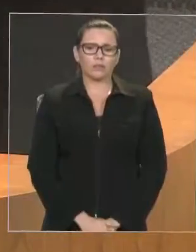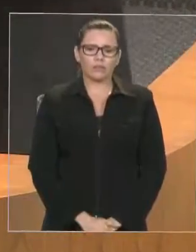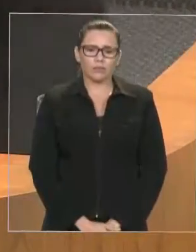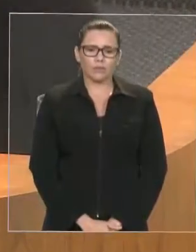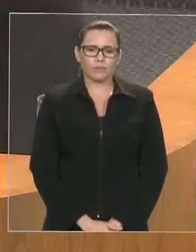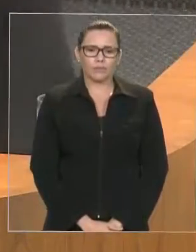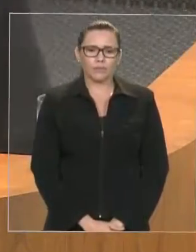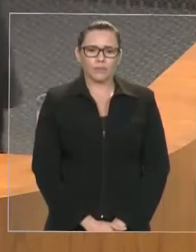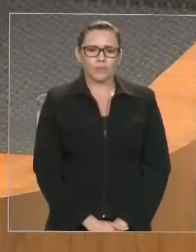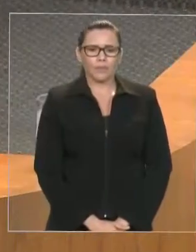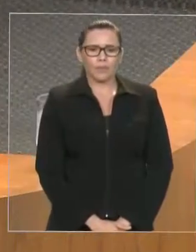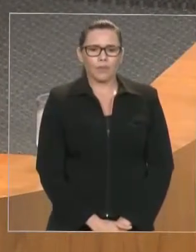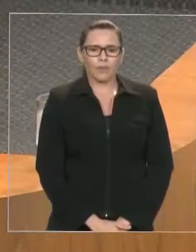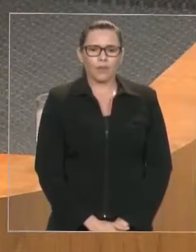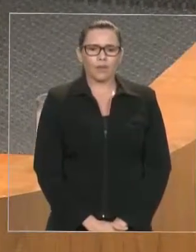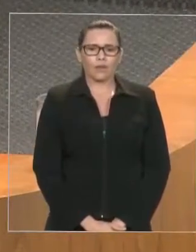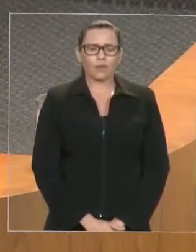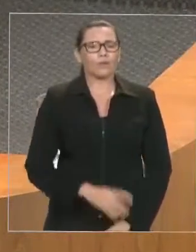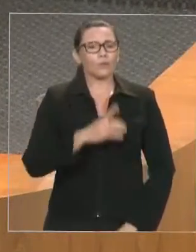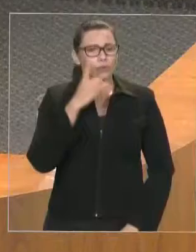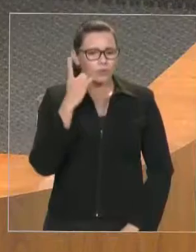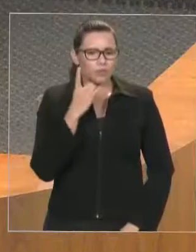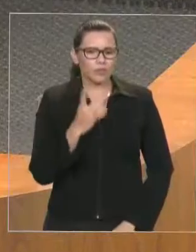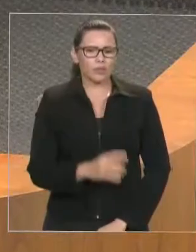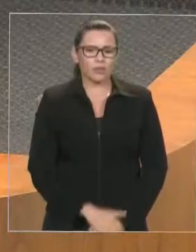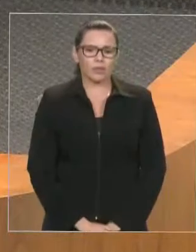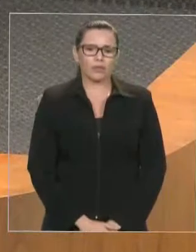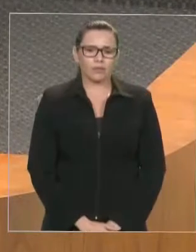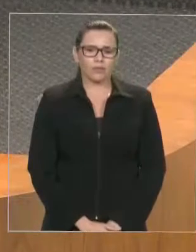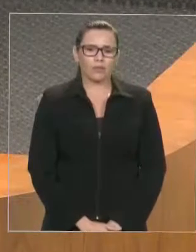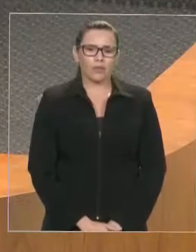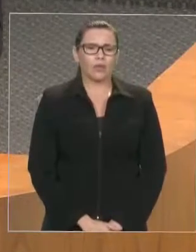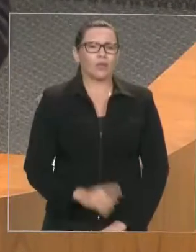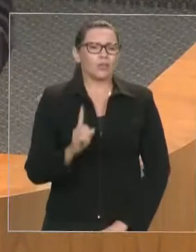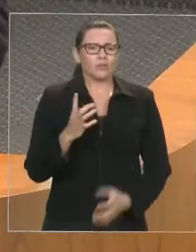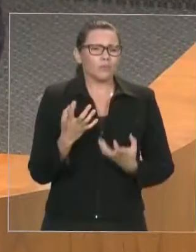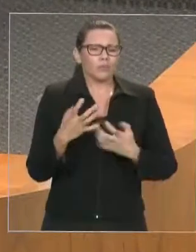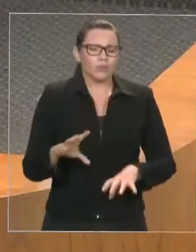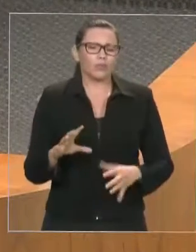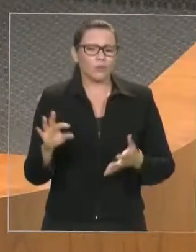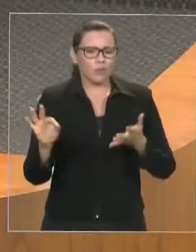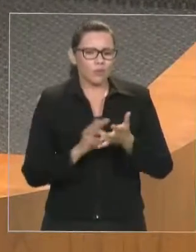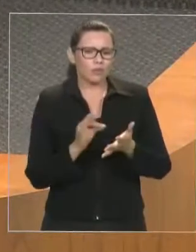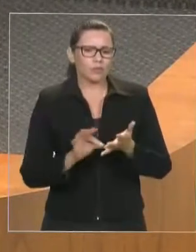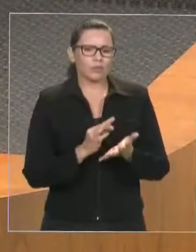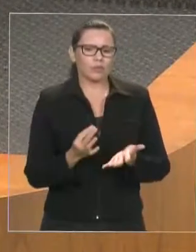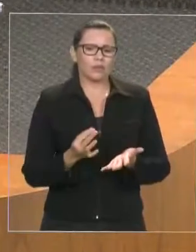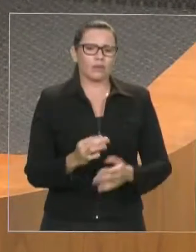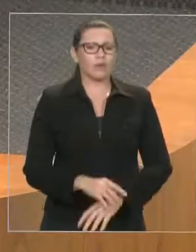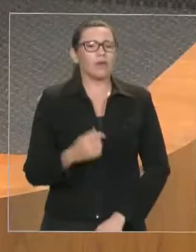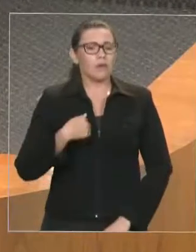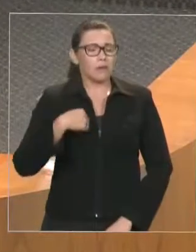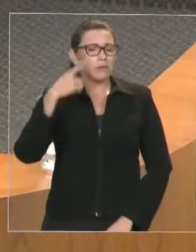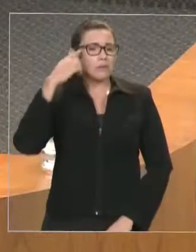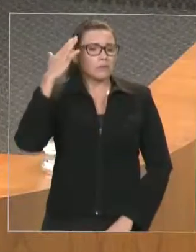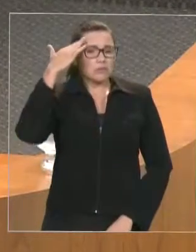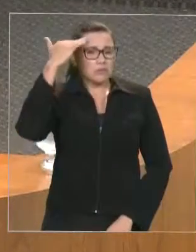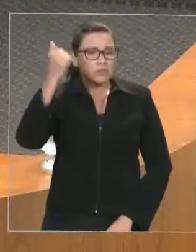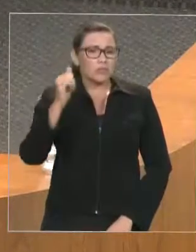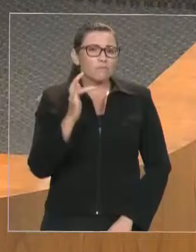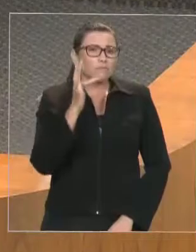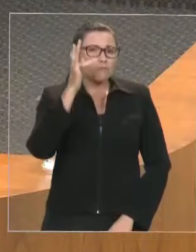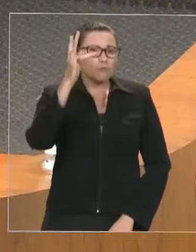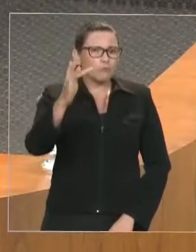Aqueles que hoje, com certeza, vão se retrair ou se retraíram para não assinar, poderão pagar um preço caro no futuro bem próximo.